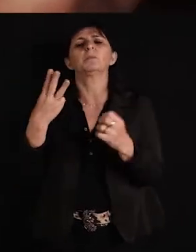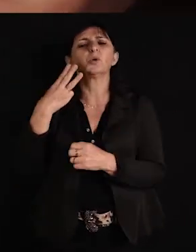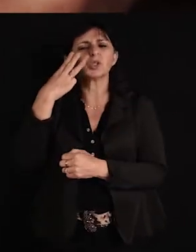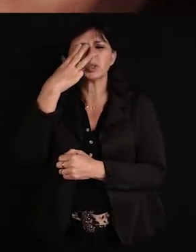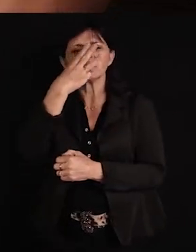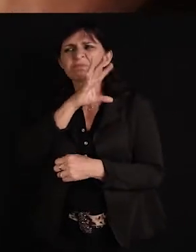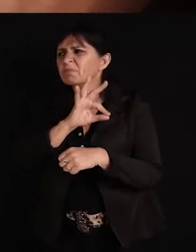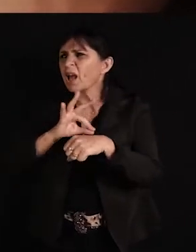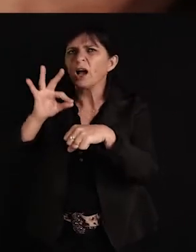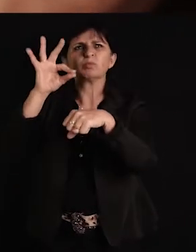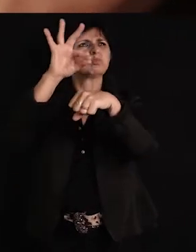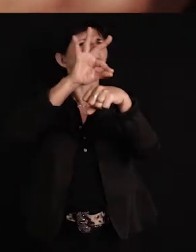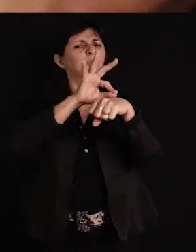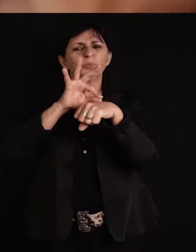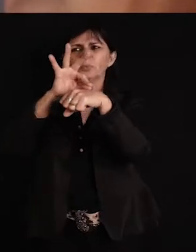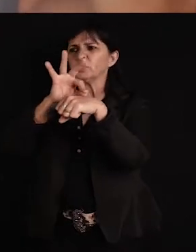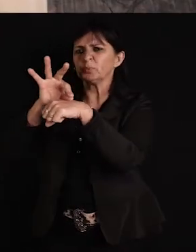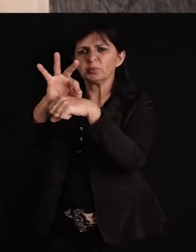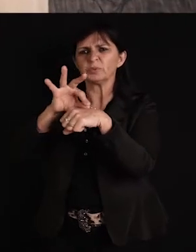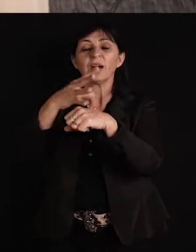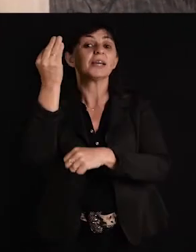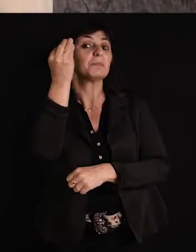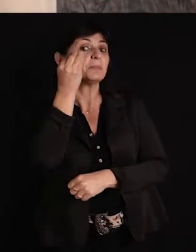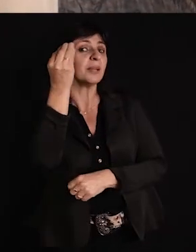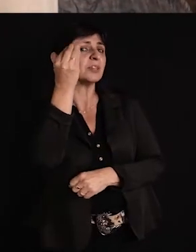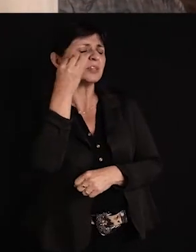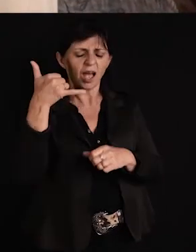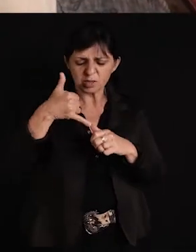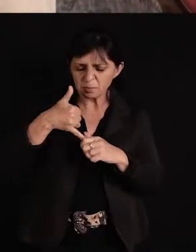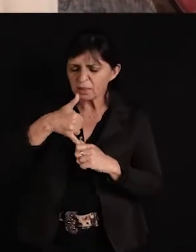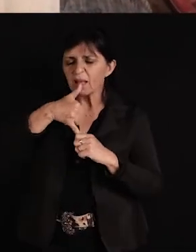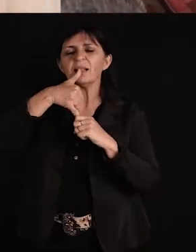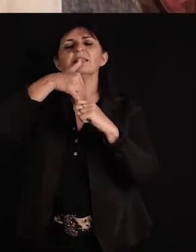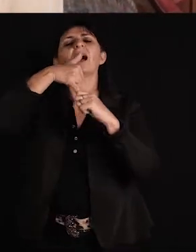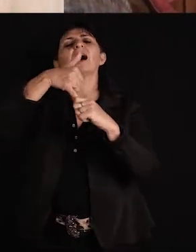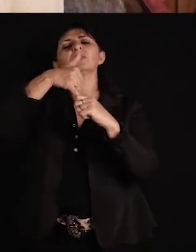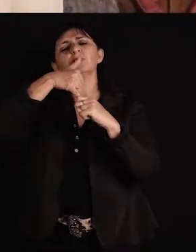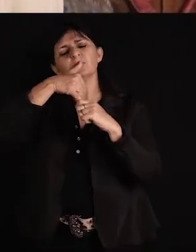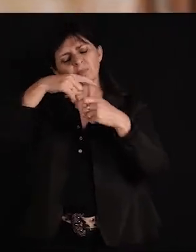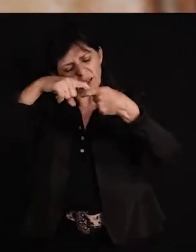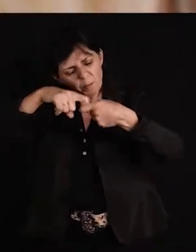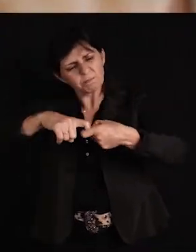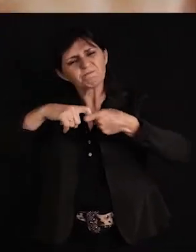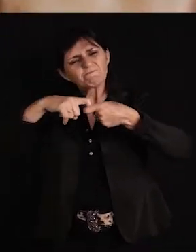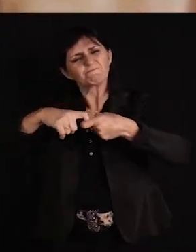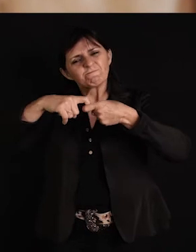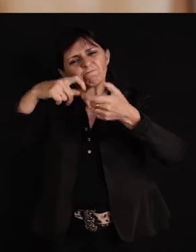Guamini, vai provar o mate da hospitalidade,